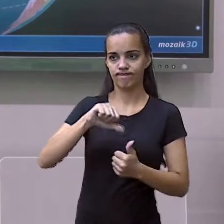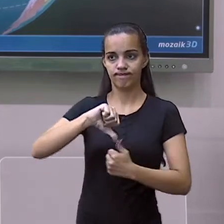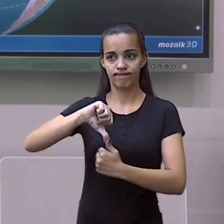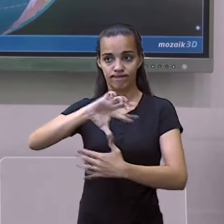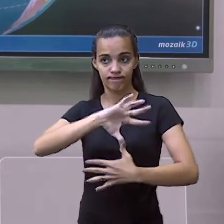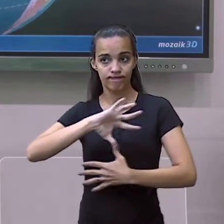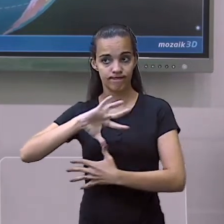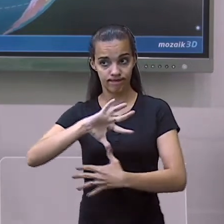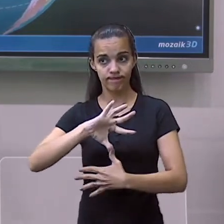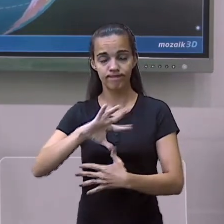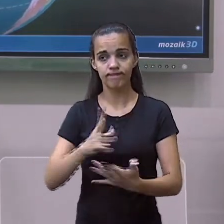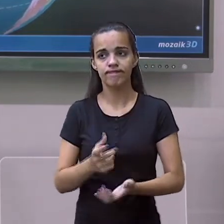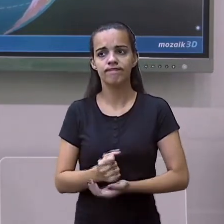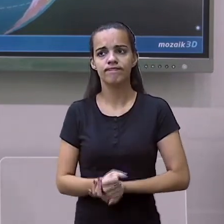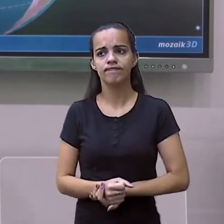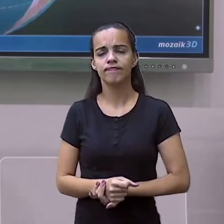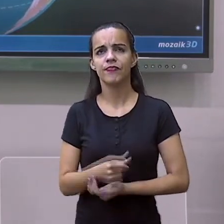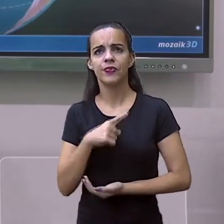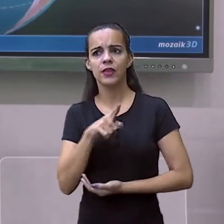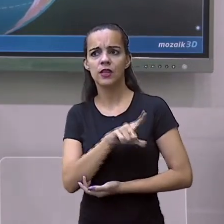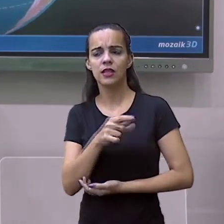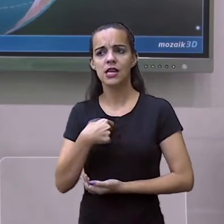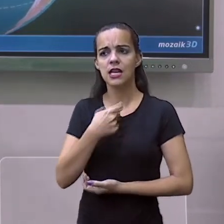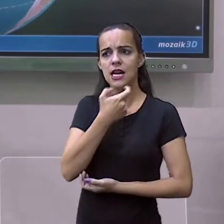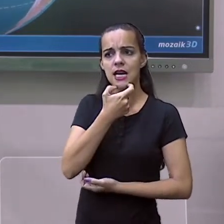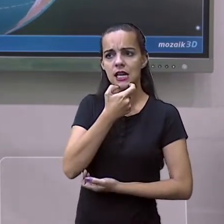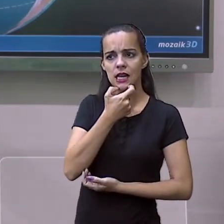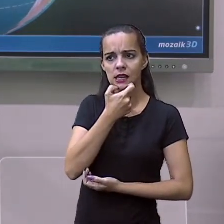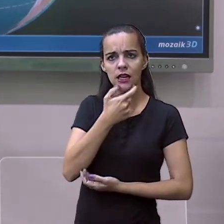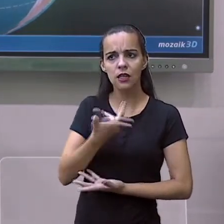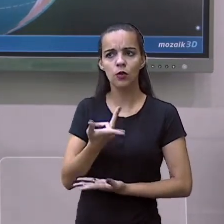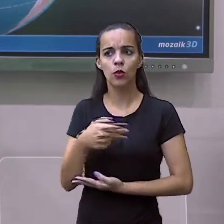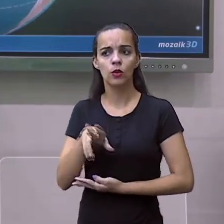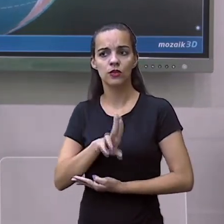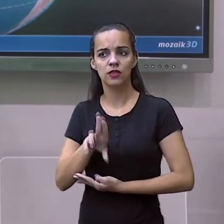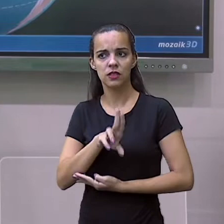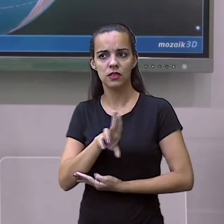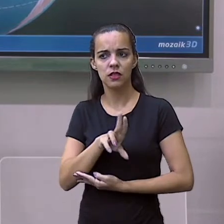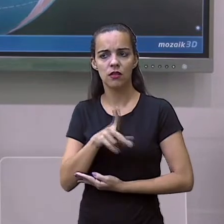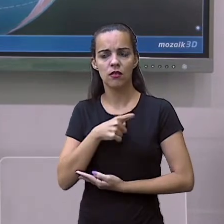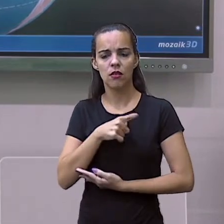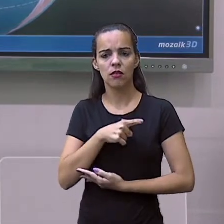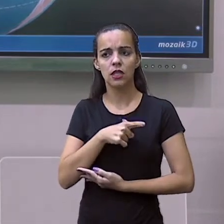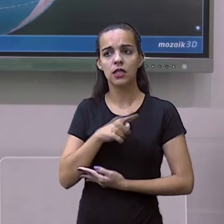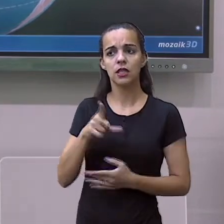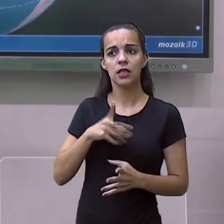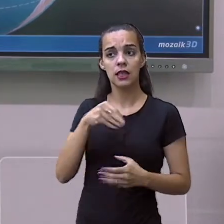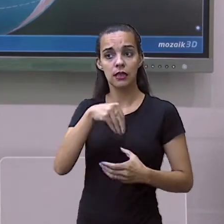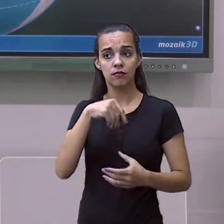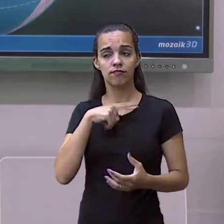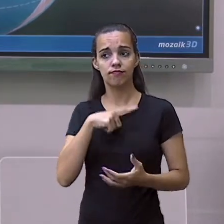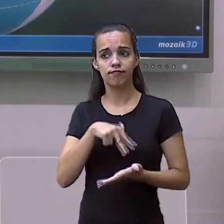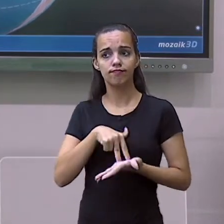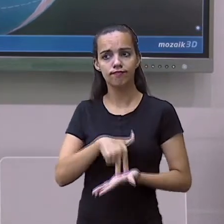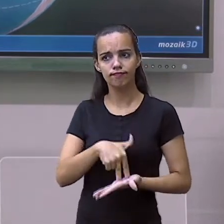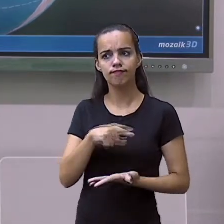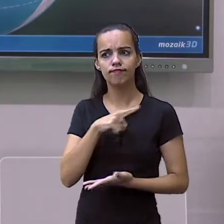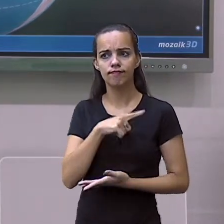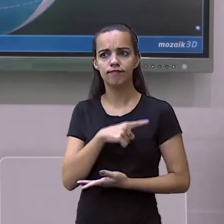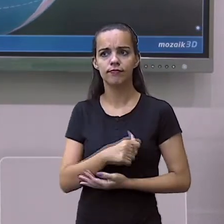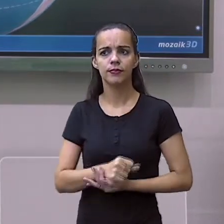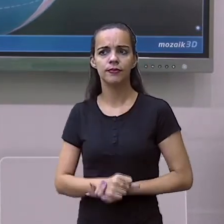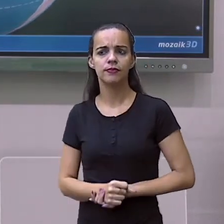sabemos que o idioma que vai prevalecer é o espanhol,